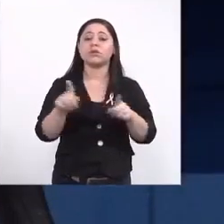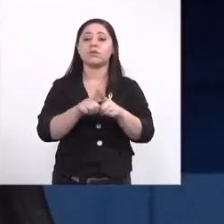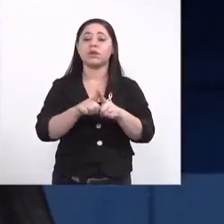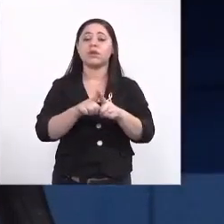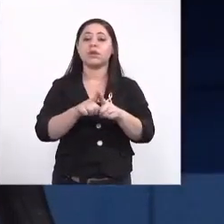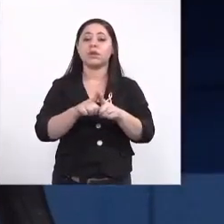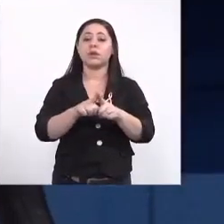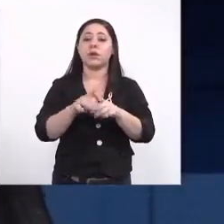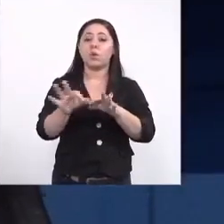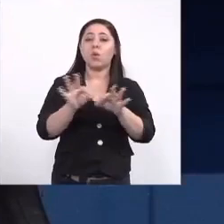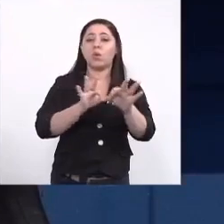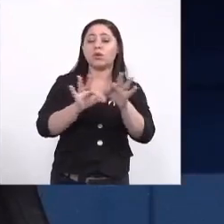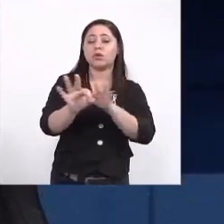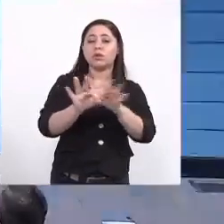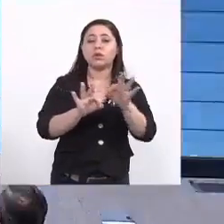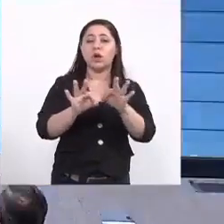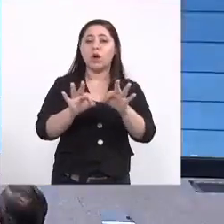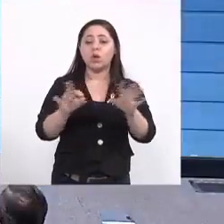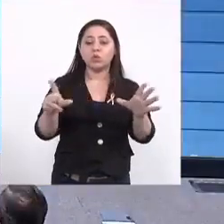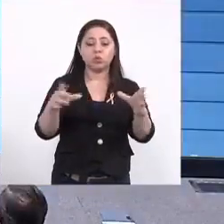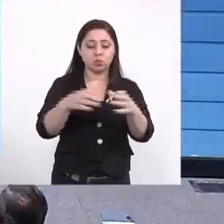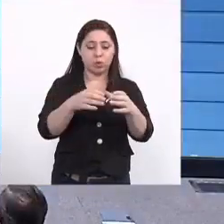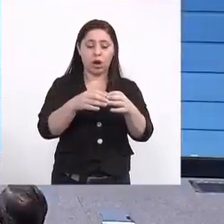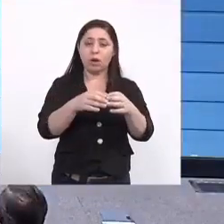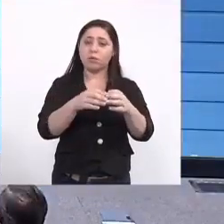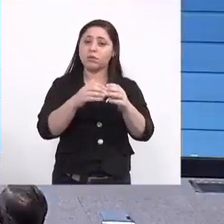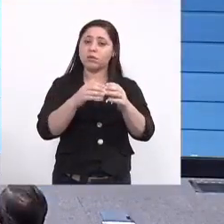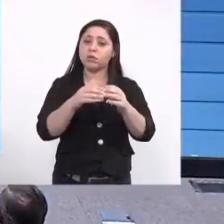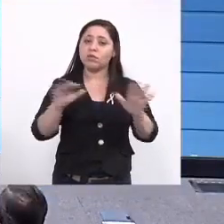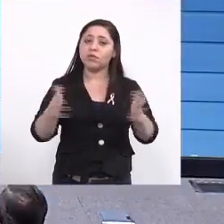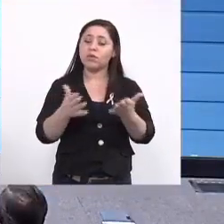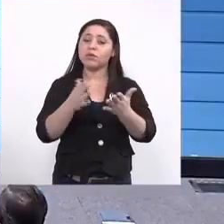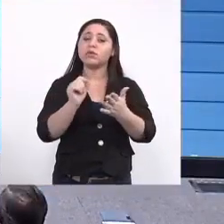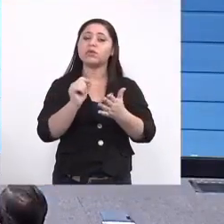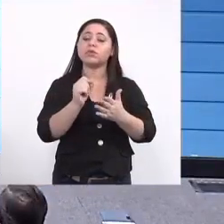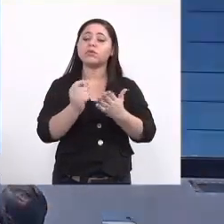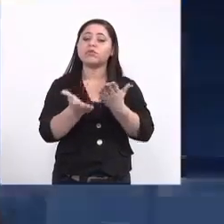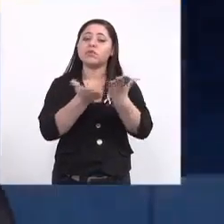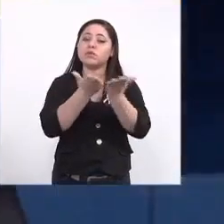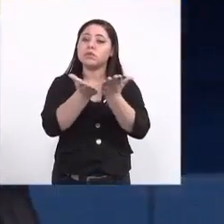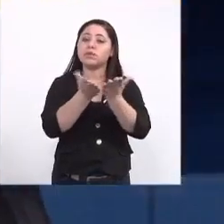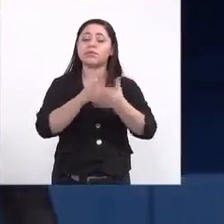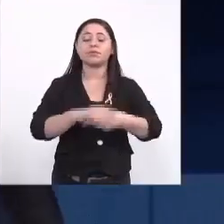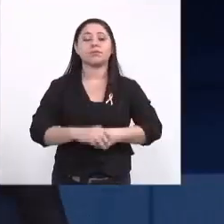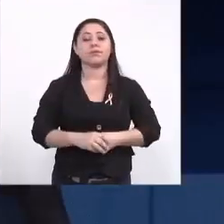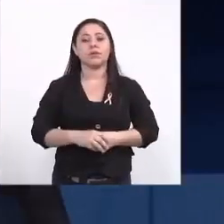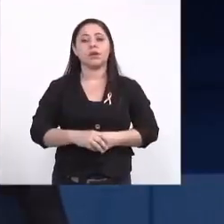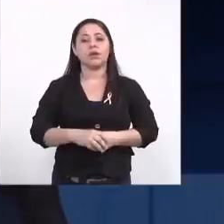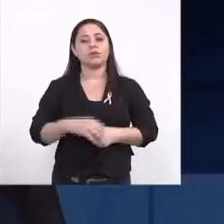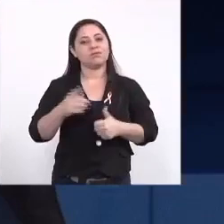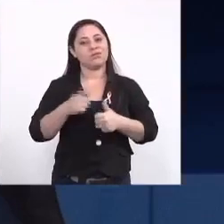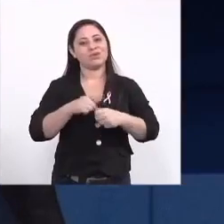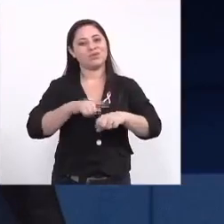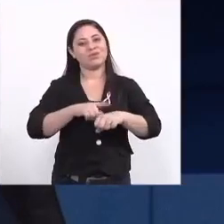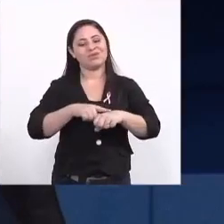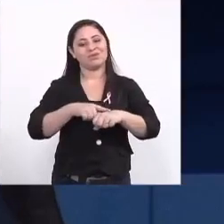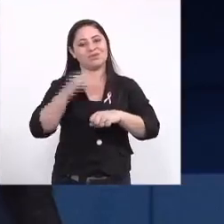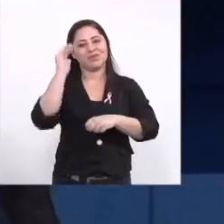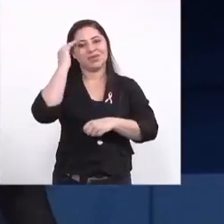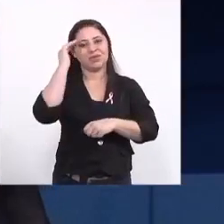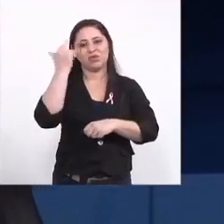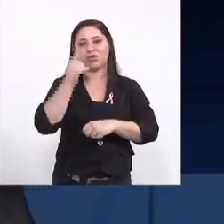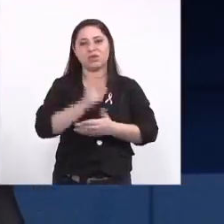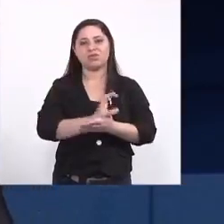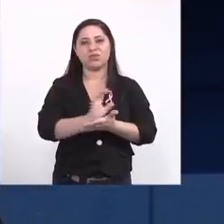tentar estruturar um ambulatório, um local que oferecesse assistência. Num primeiro momento, o que a gente entende foi que não temos